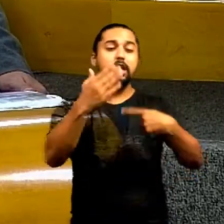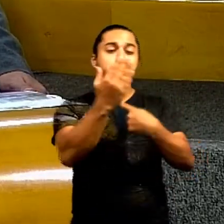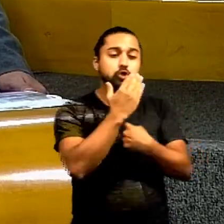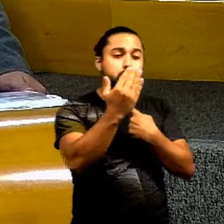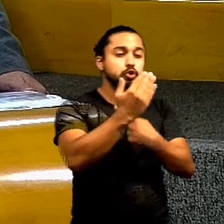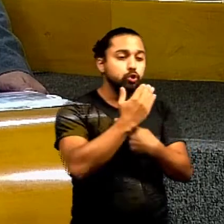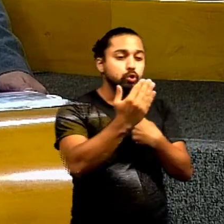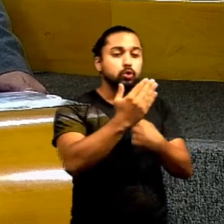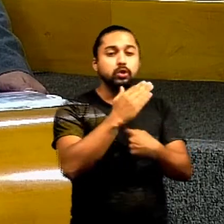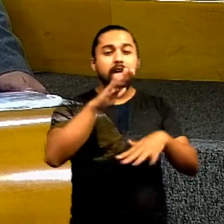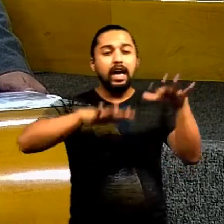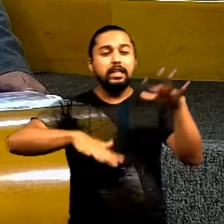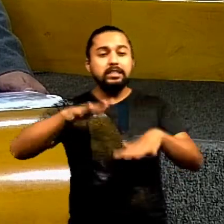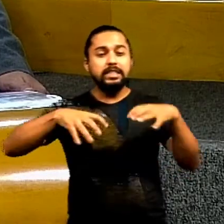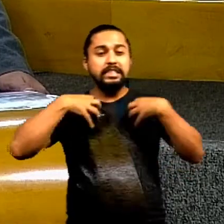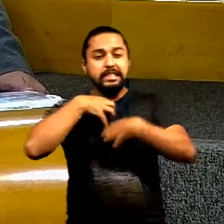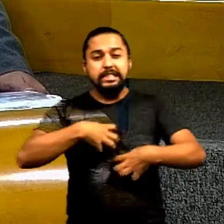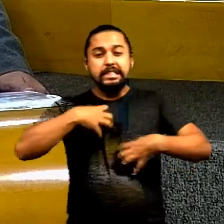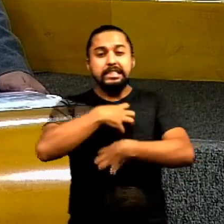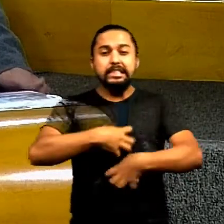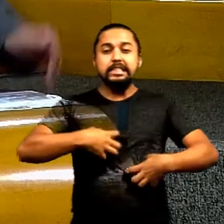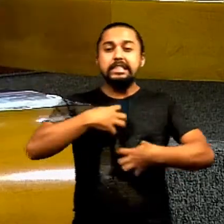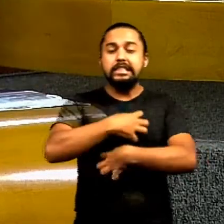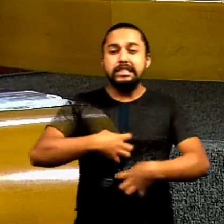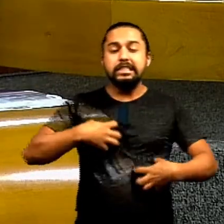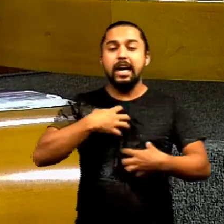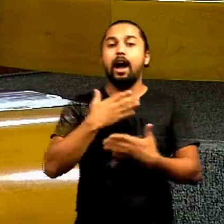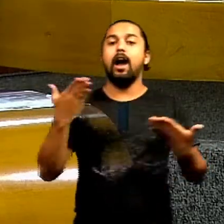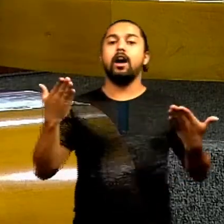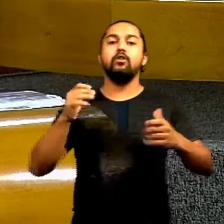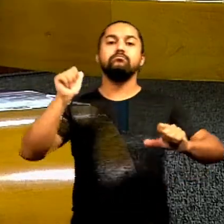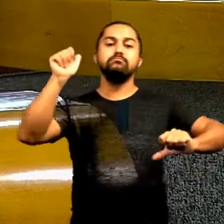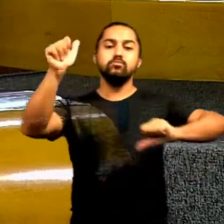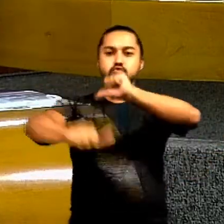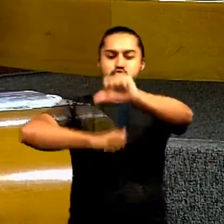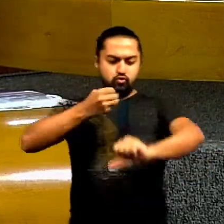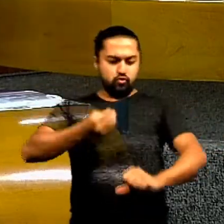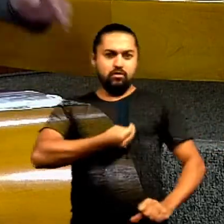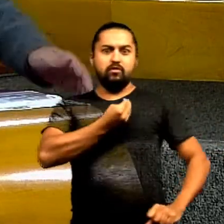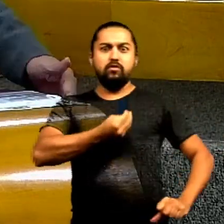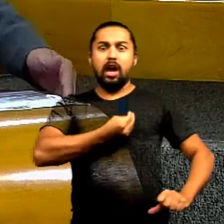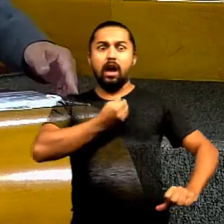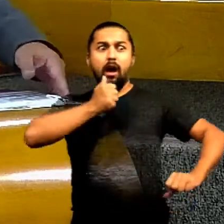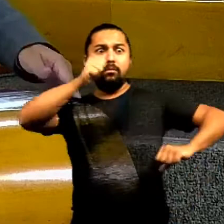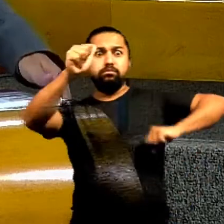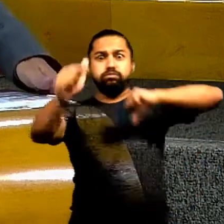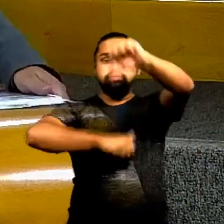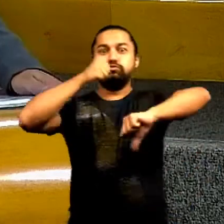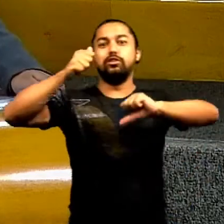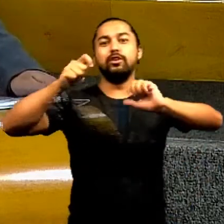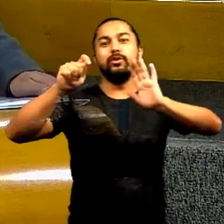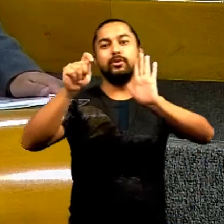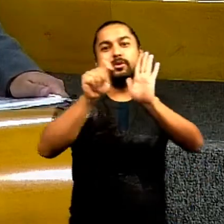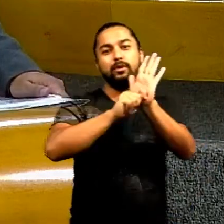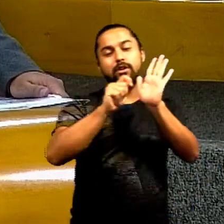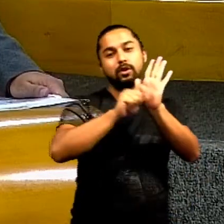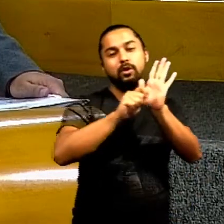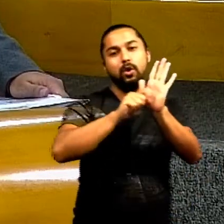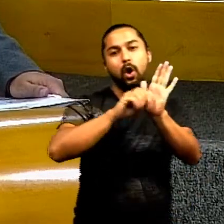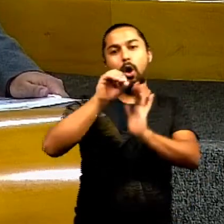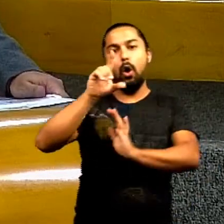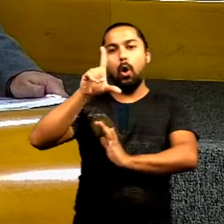que muitas vezes muito agressivas ela muda a vida dela da água para o vinho com o uso do óleo da canábis